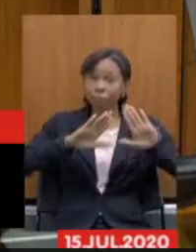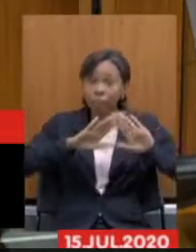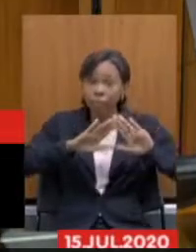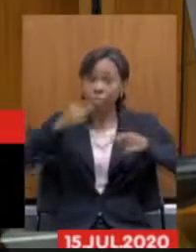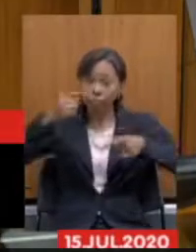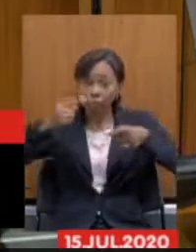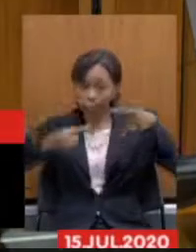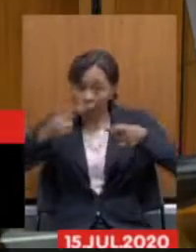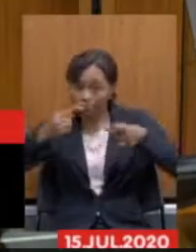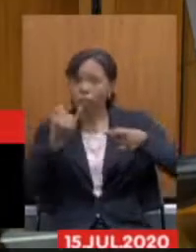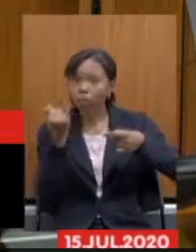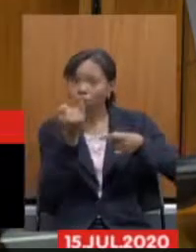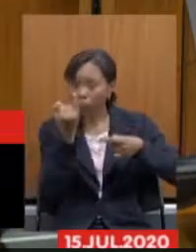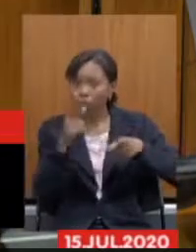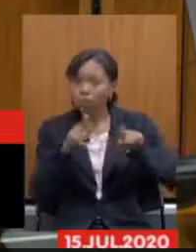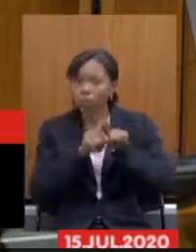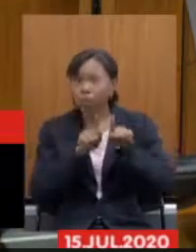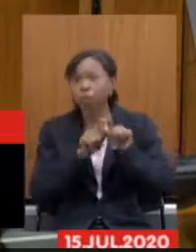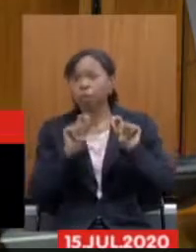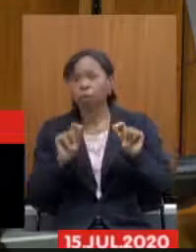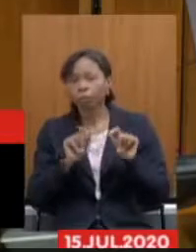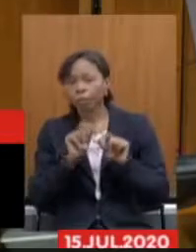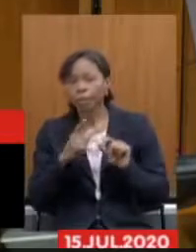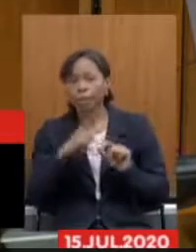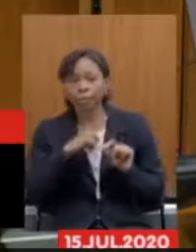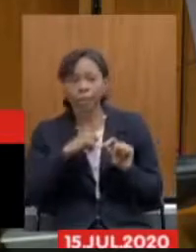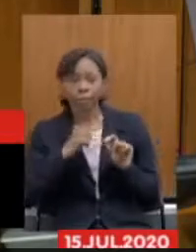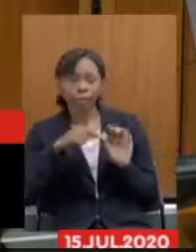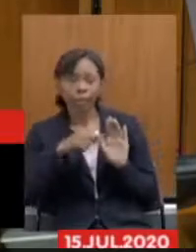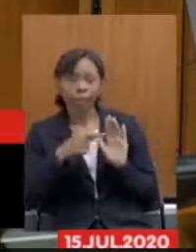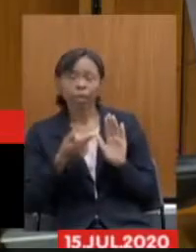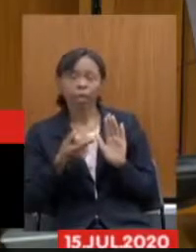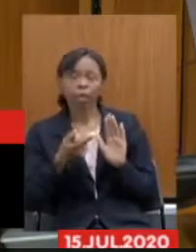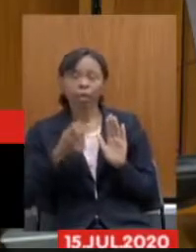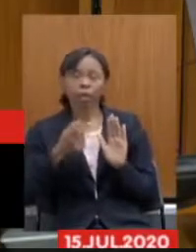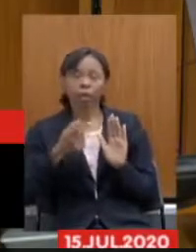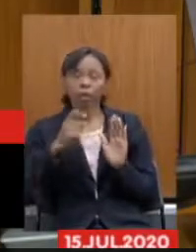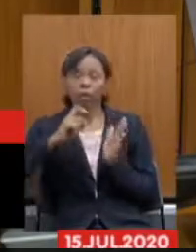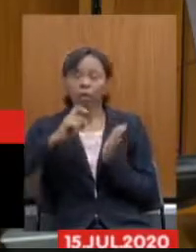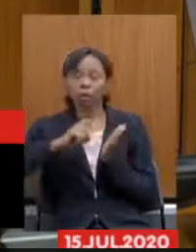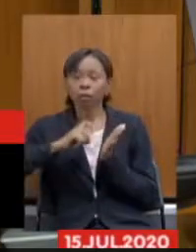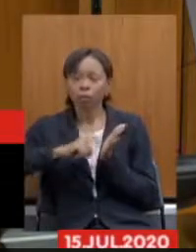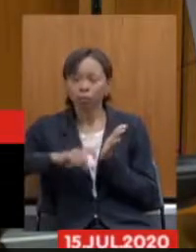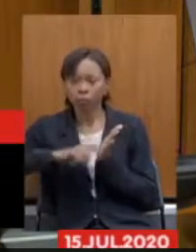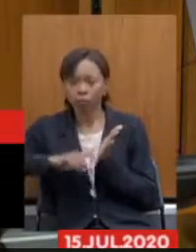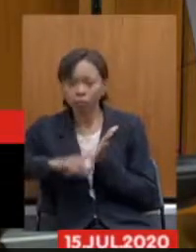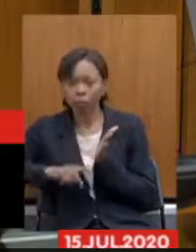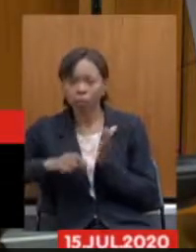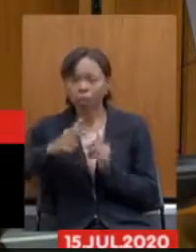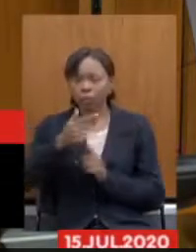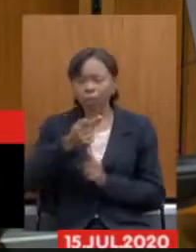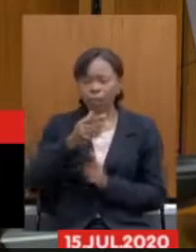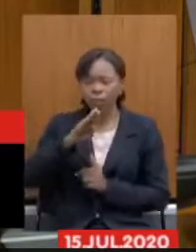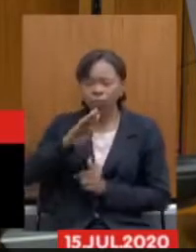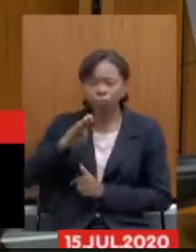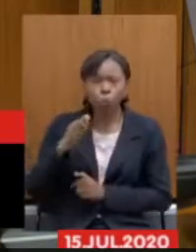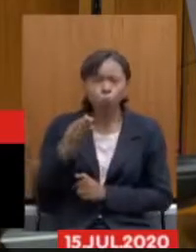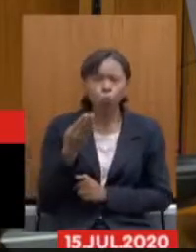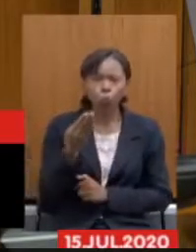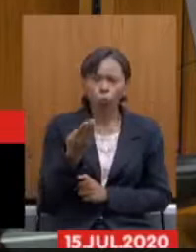debate eu tenho que as insensões fiscais é no valor de 7 bilhões de isenção